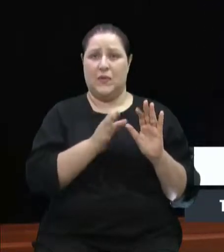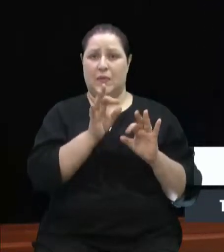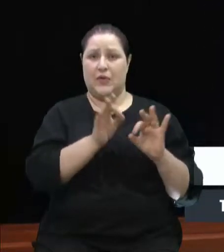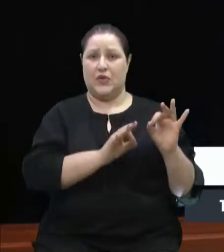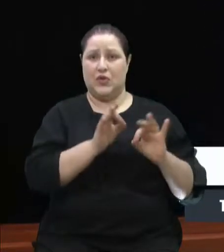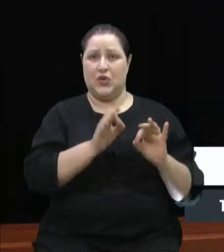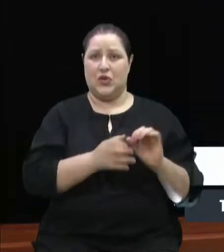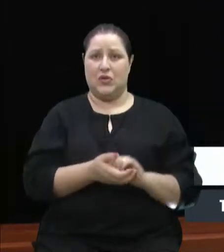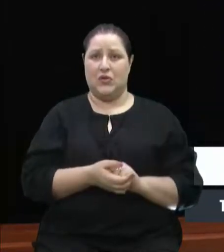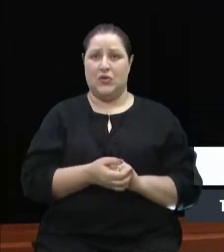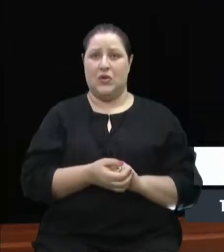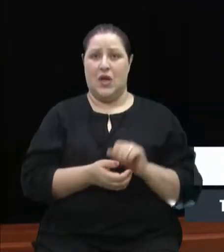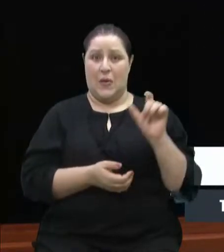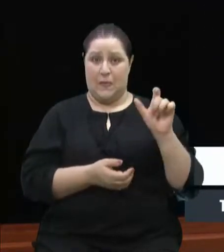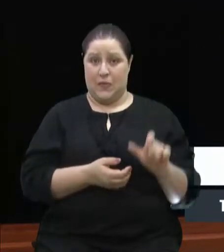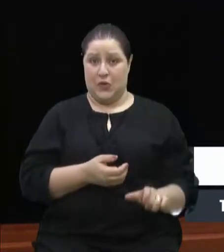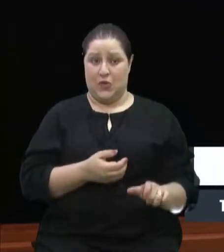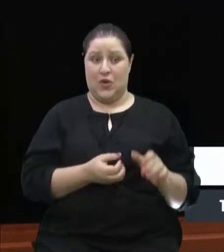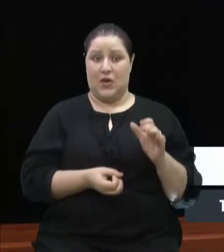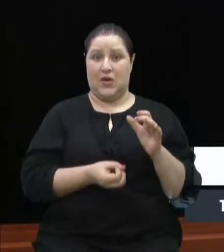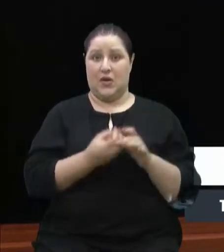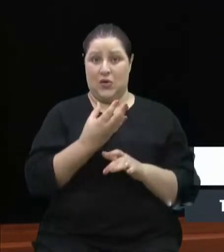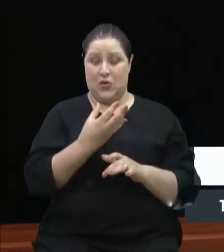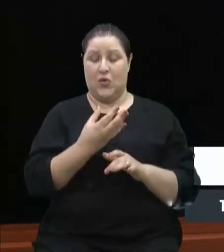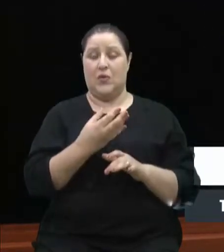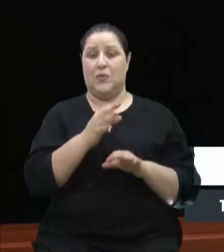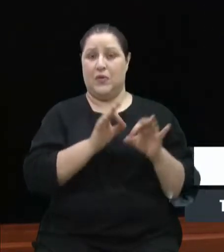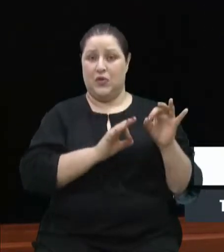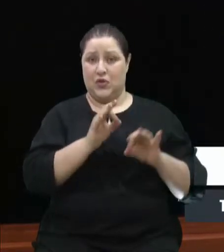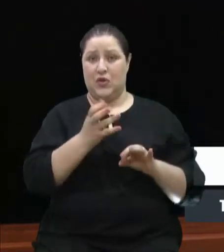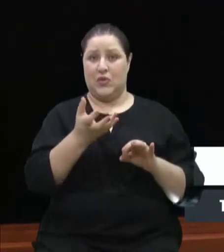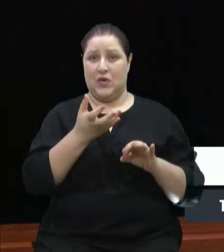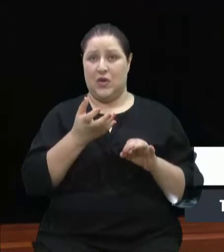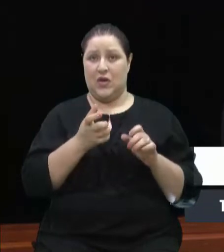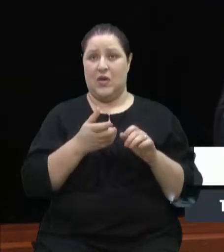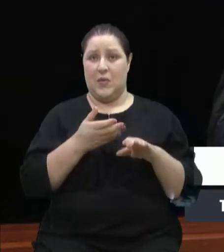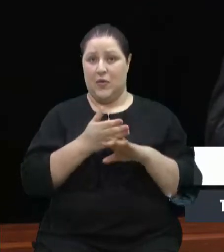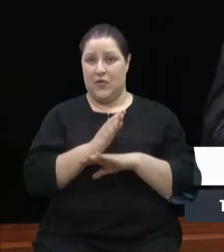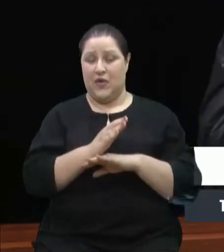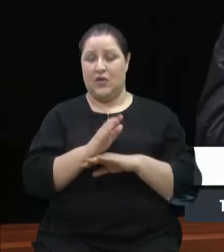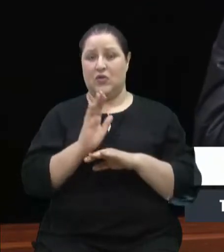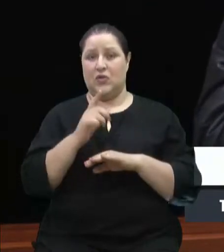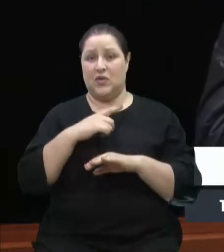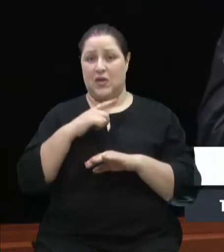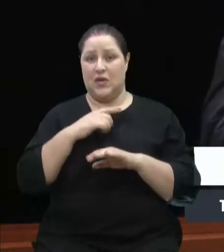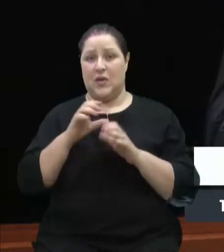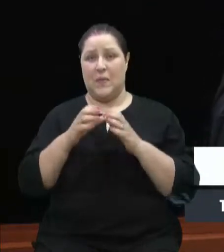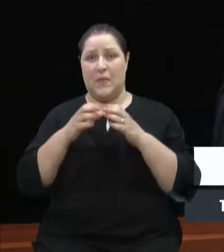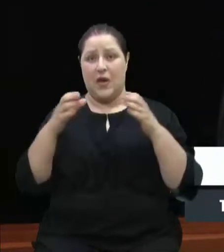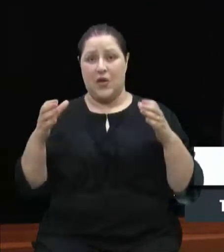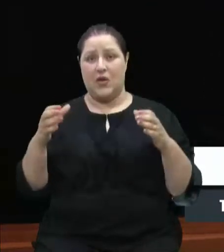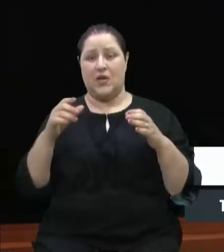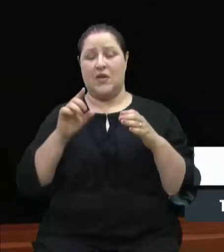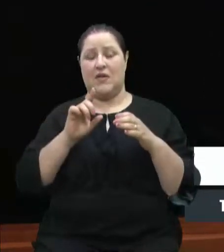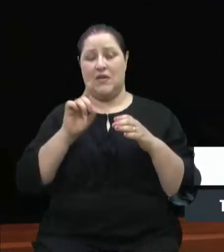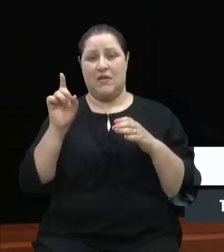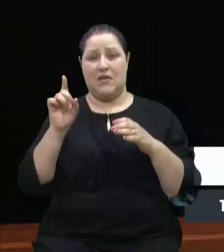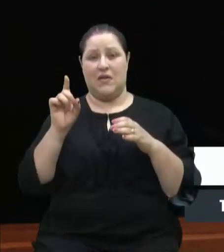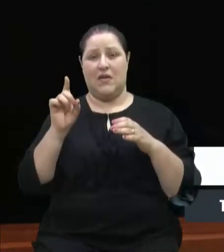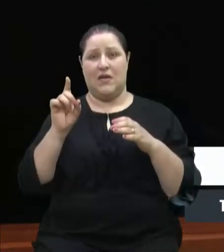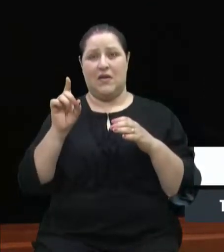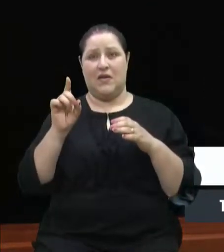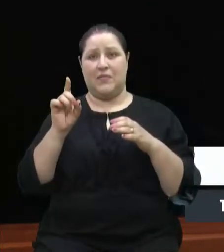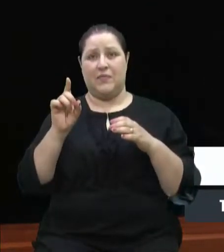se quisesse ter aprovado, com grande maioria no Congresso já tinha aprovado, tinha mexido na Constituição, tinha